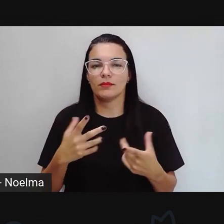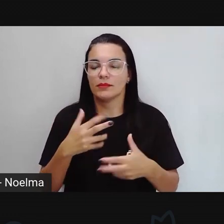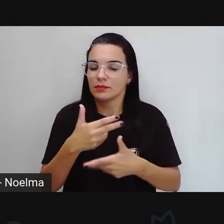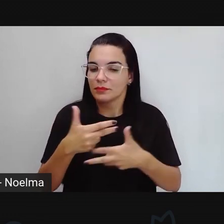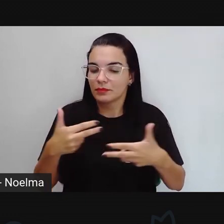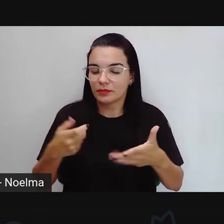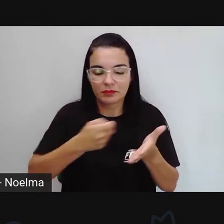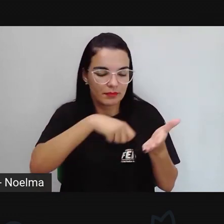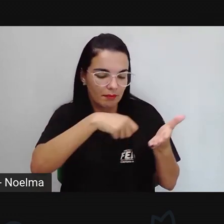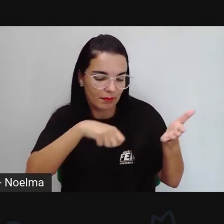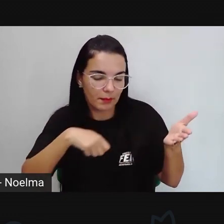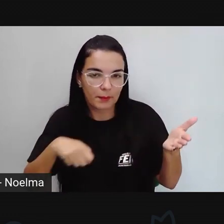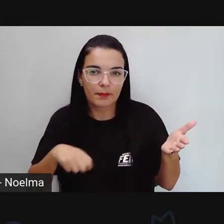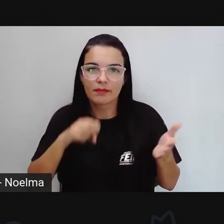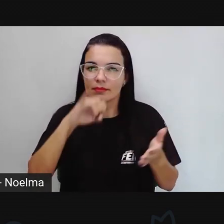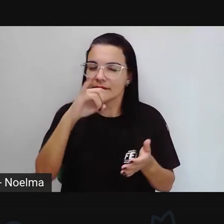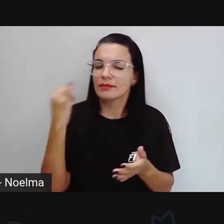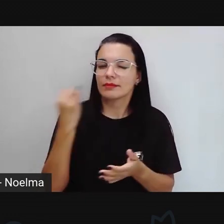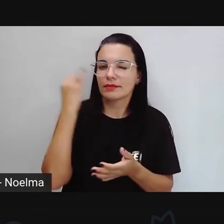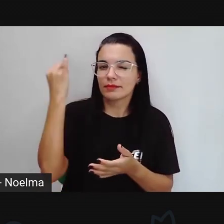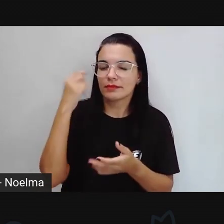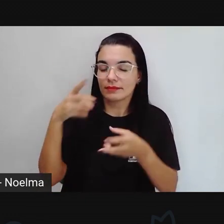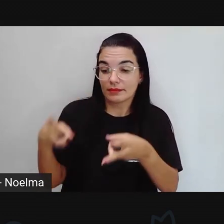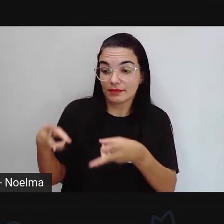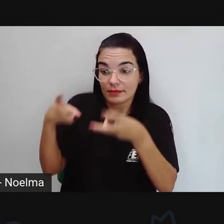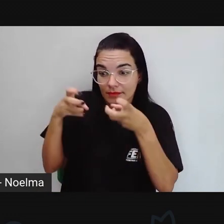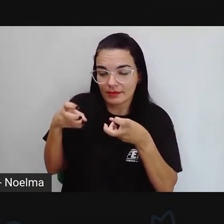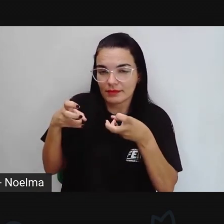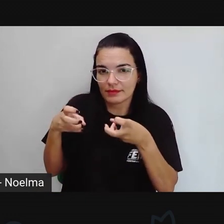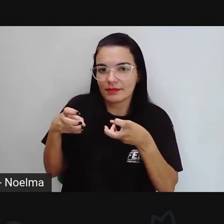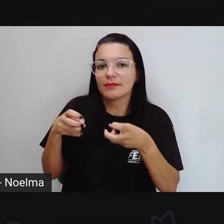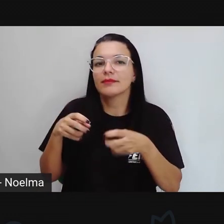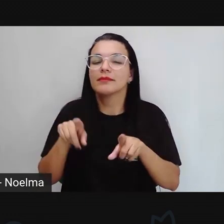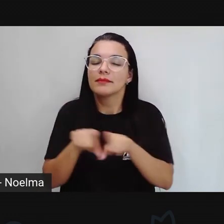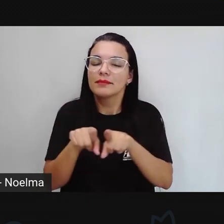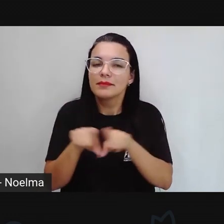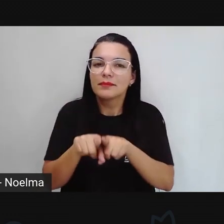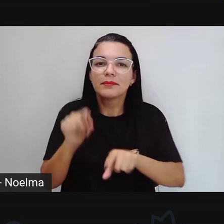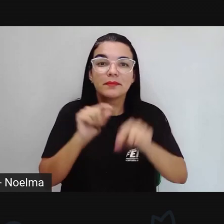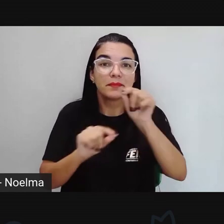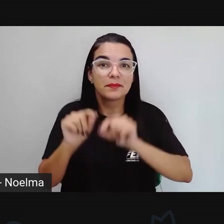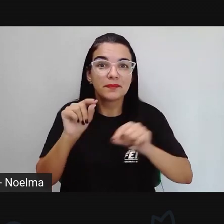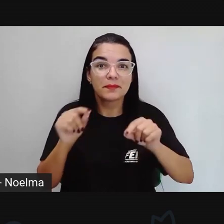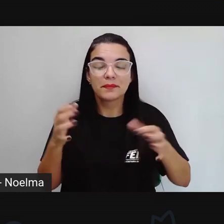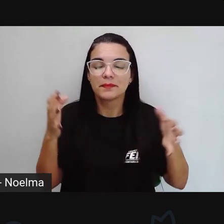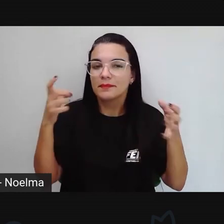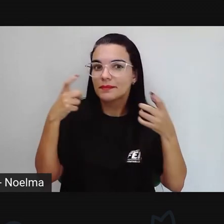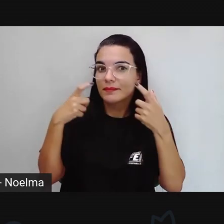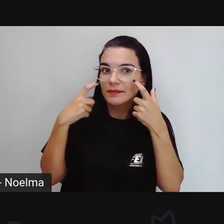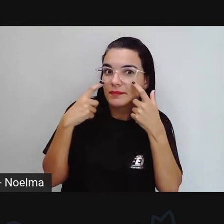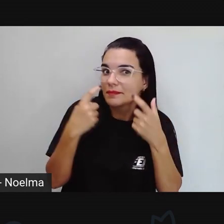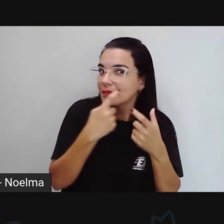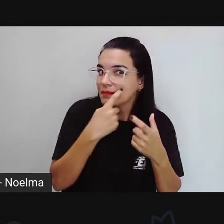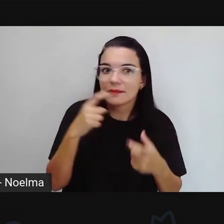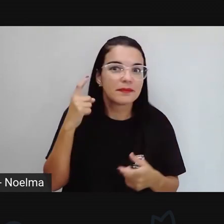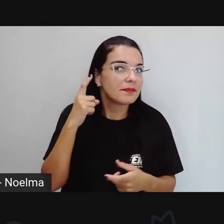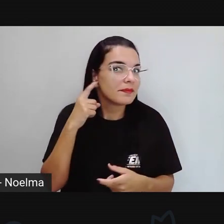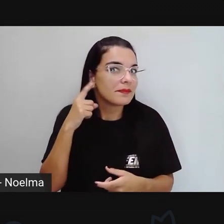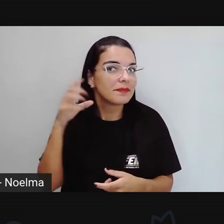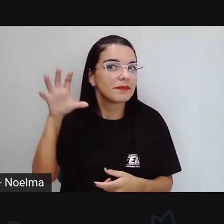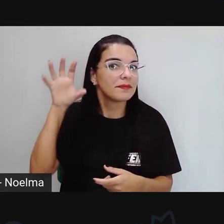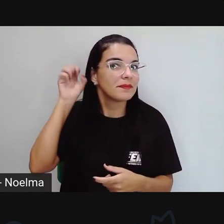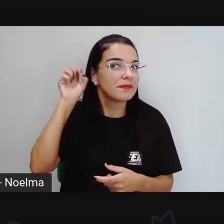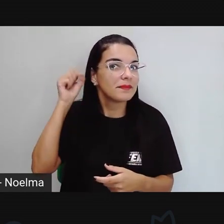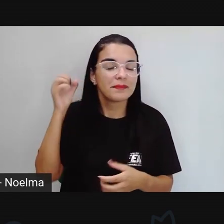poder anotar aquilo que for interessante e necessário. E também aí os olhos e ouvidos atentos,